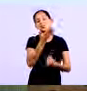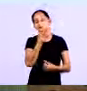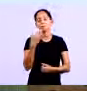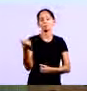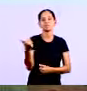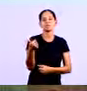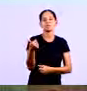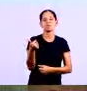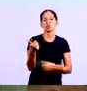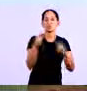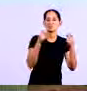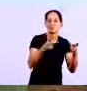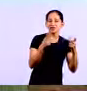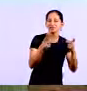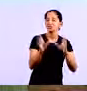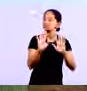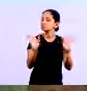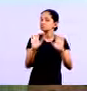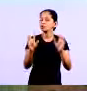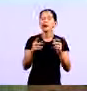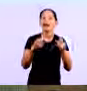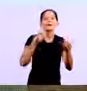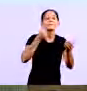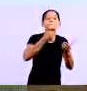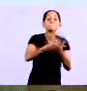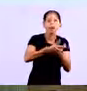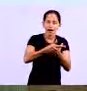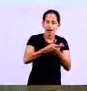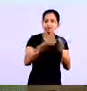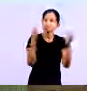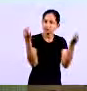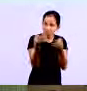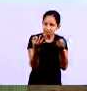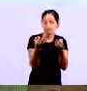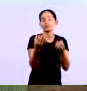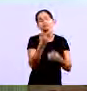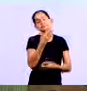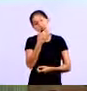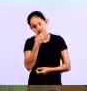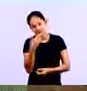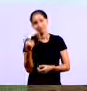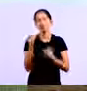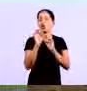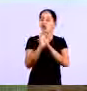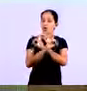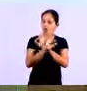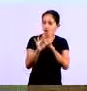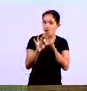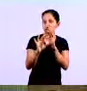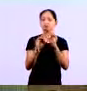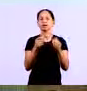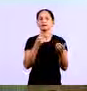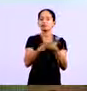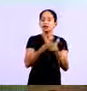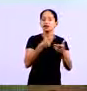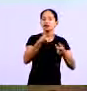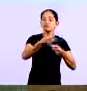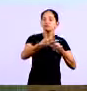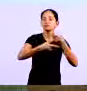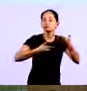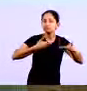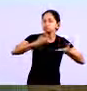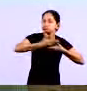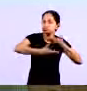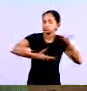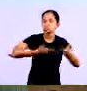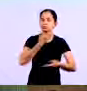nome na praça, para que aqueles clientes, para que os fornecedores que me venderam, possam receber em dias e me vender novamente, quem sabe com preço menor ou com